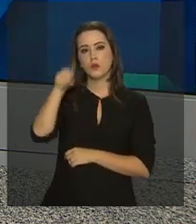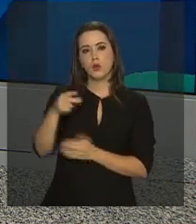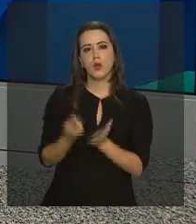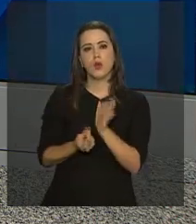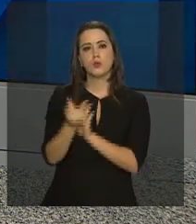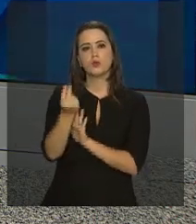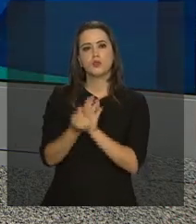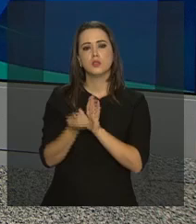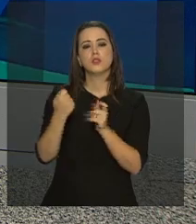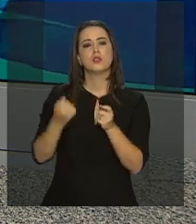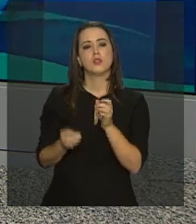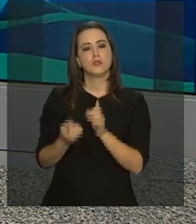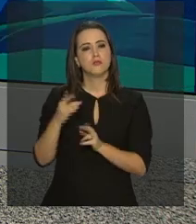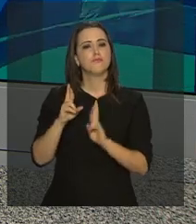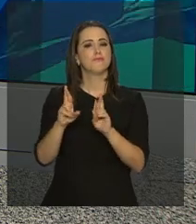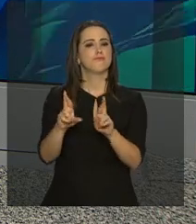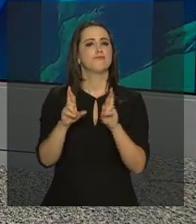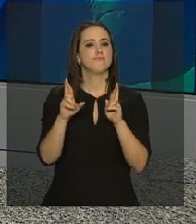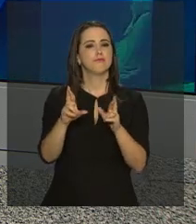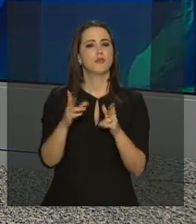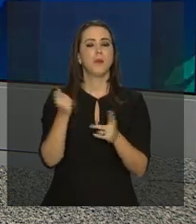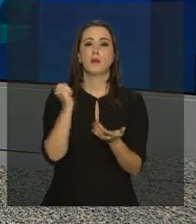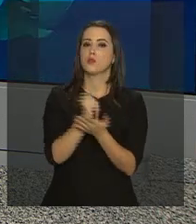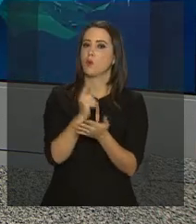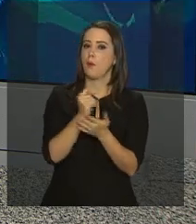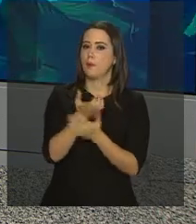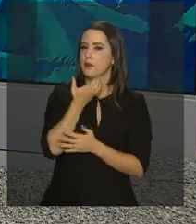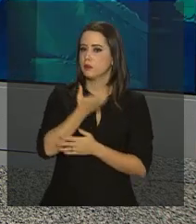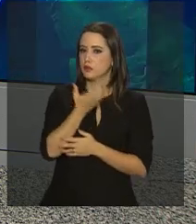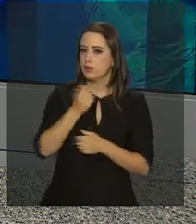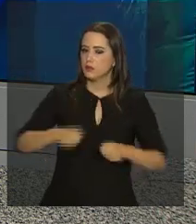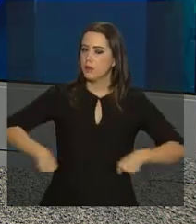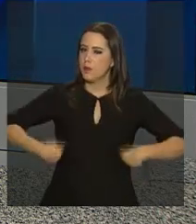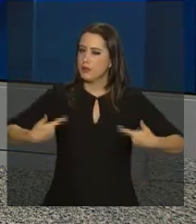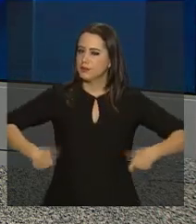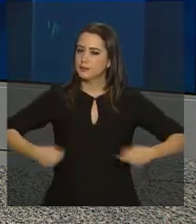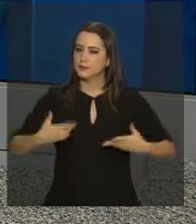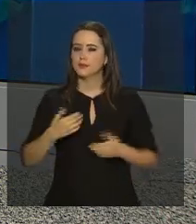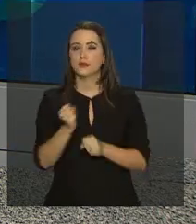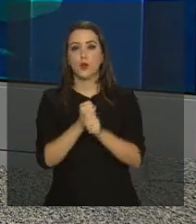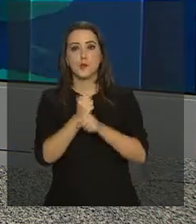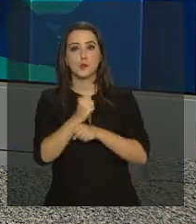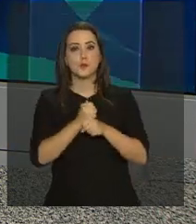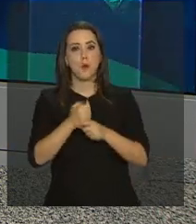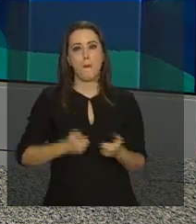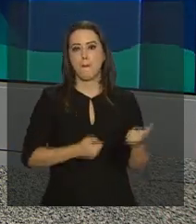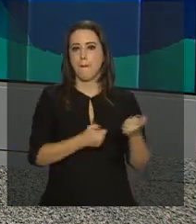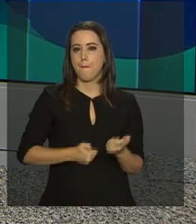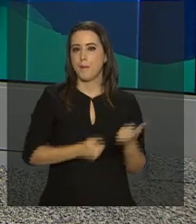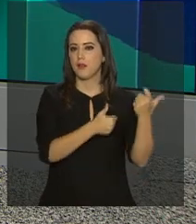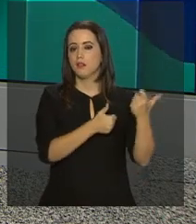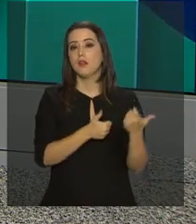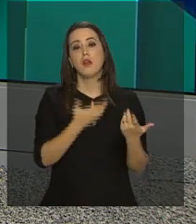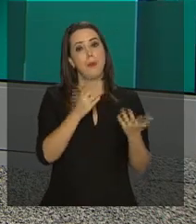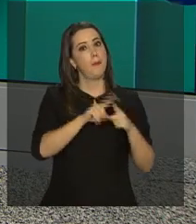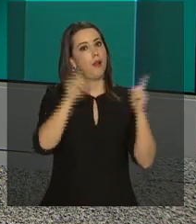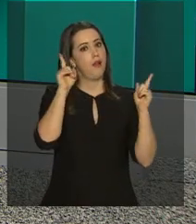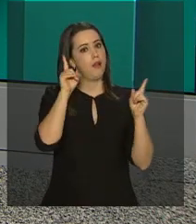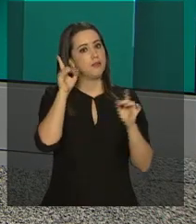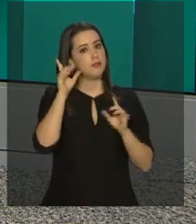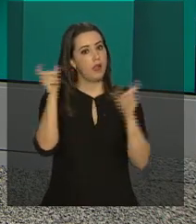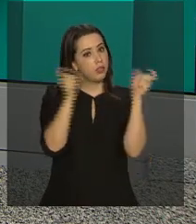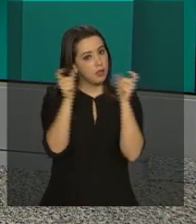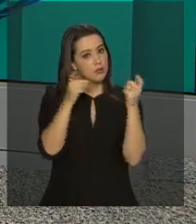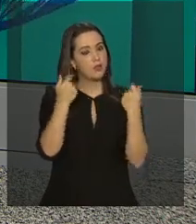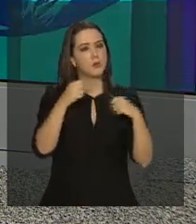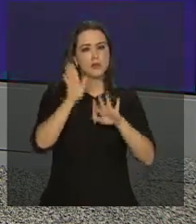É um recurso que sempre gera expectativas para as compras de Natal e os gastos de fim de ano. Mas os especialistas alertam, é